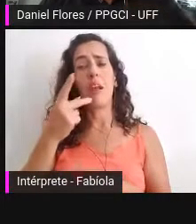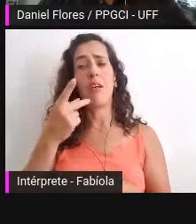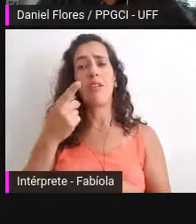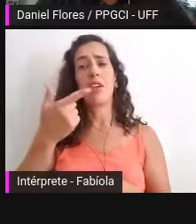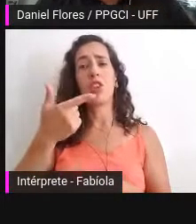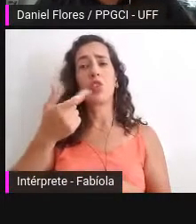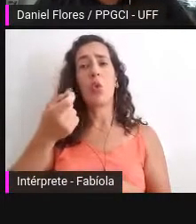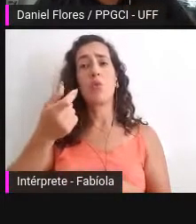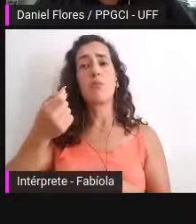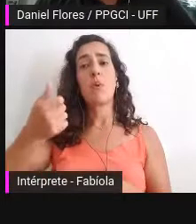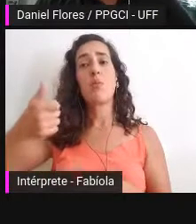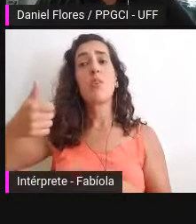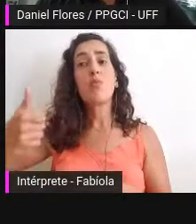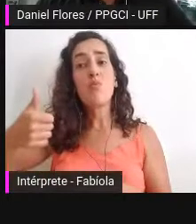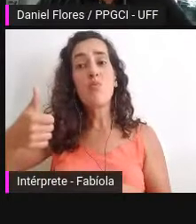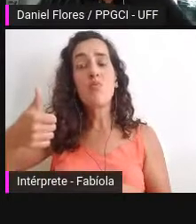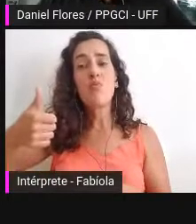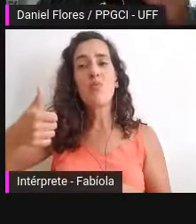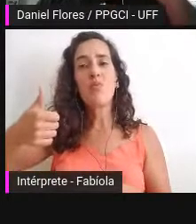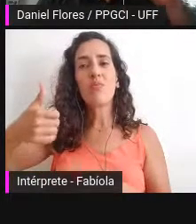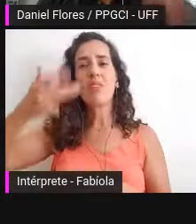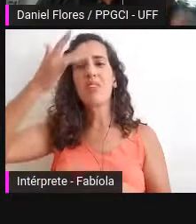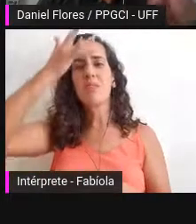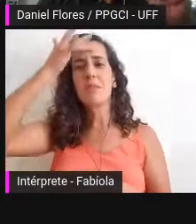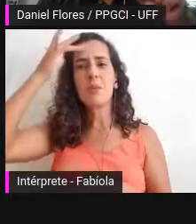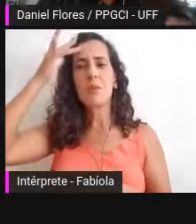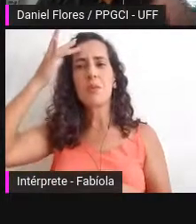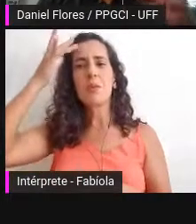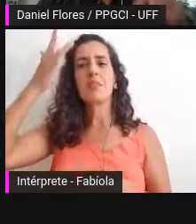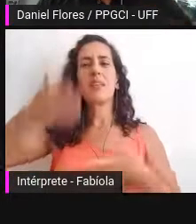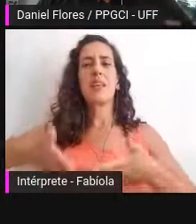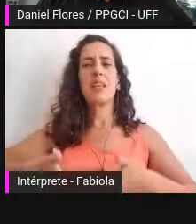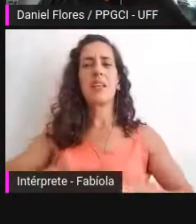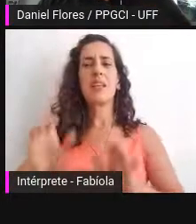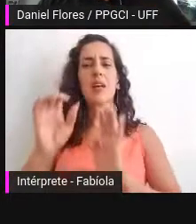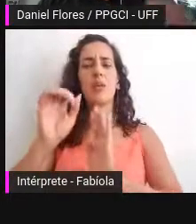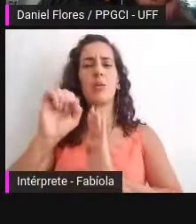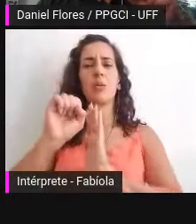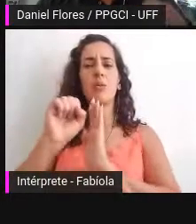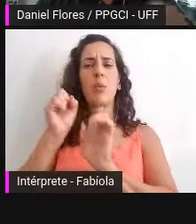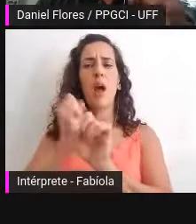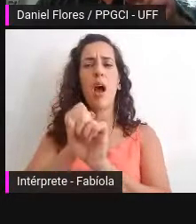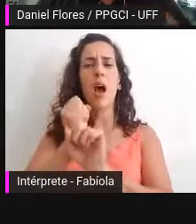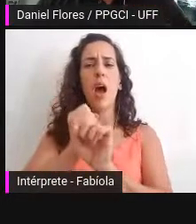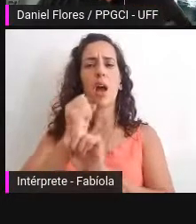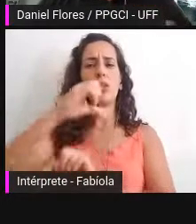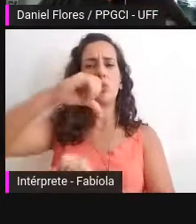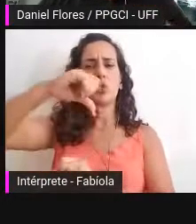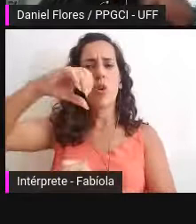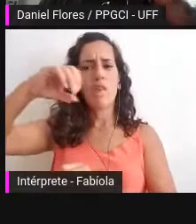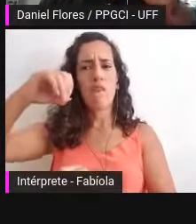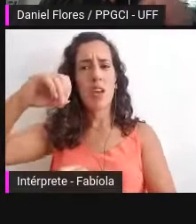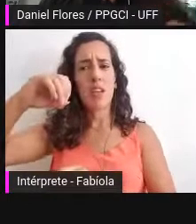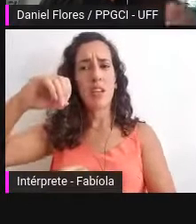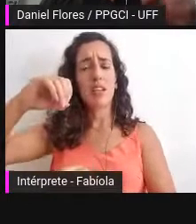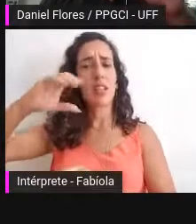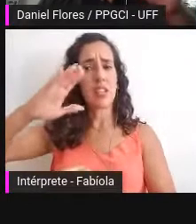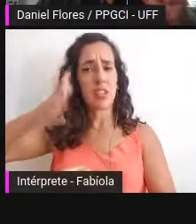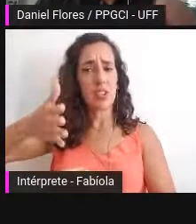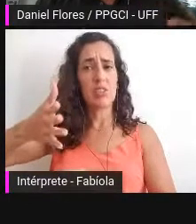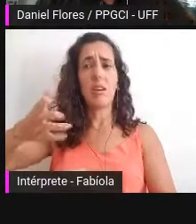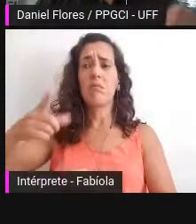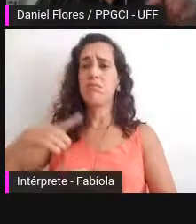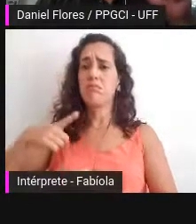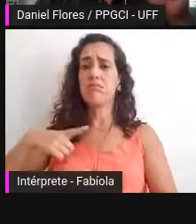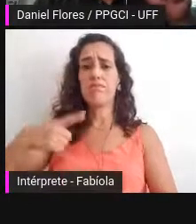ou mais especificamente da geração Z segunda metade dos anos 90 que precisam de lugares